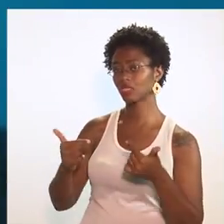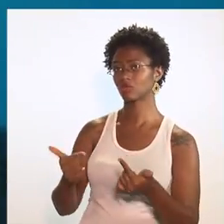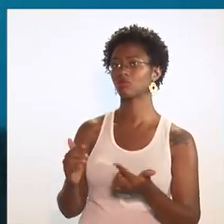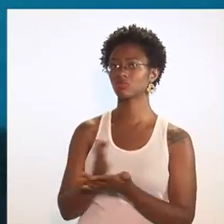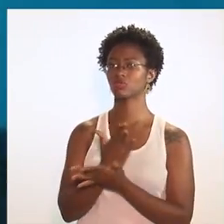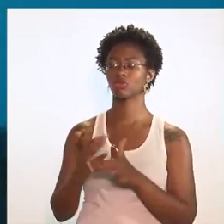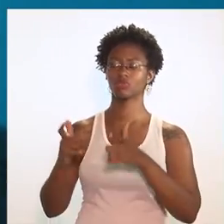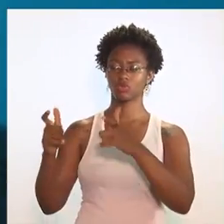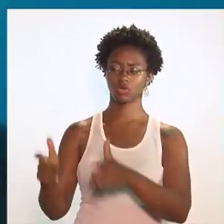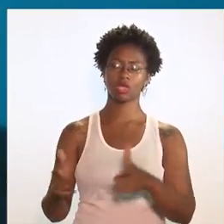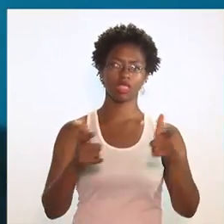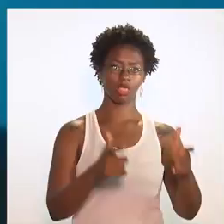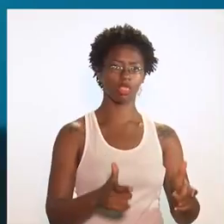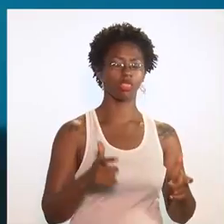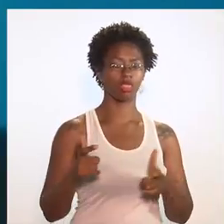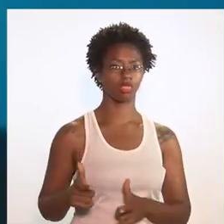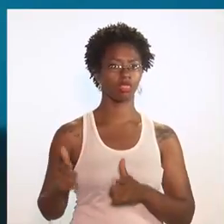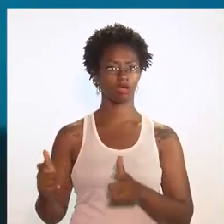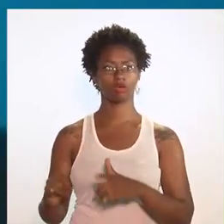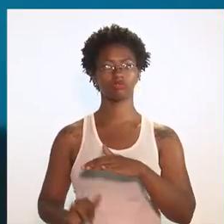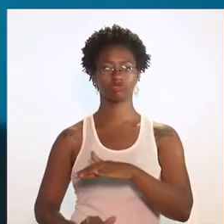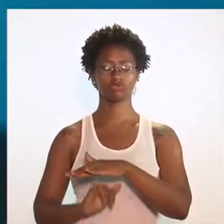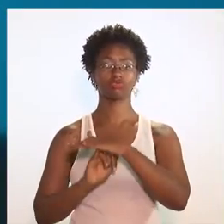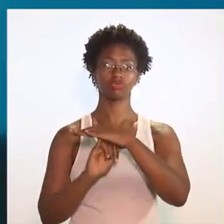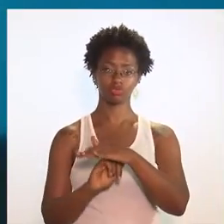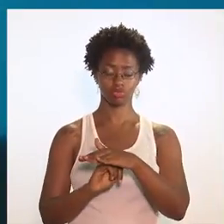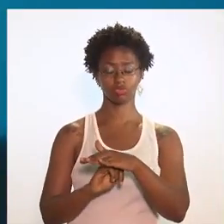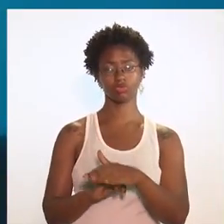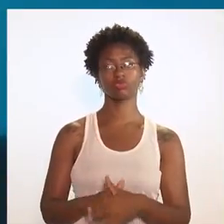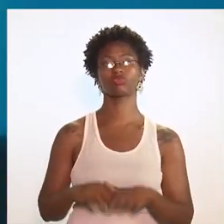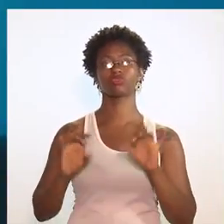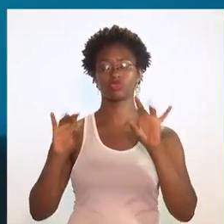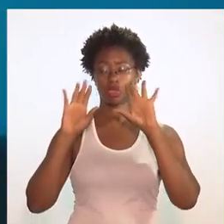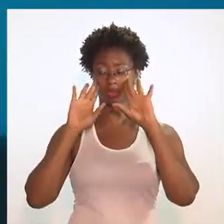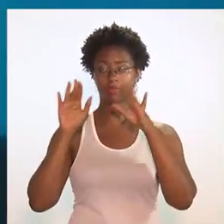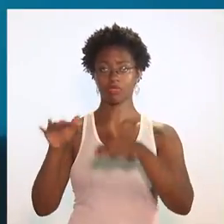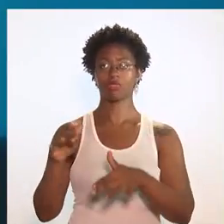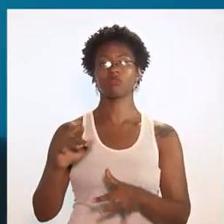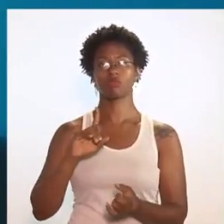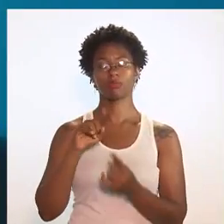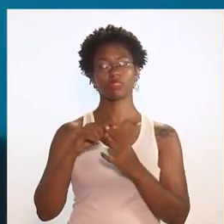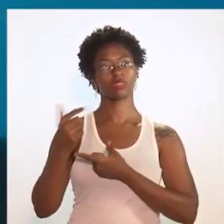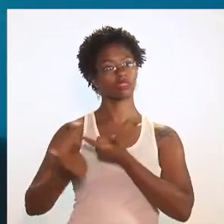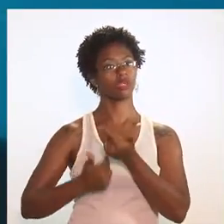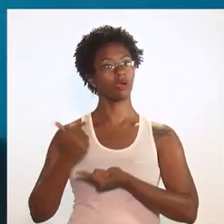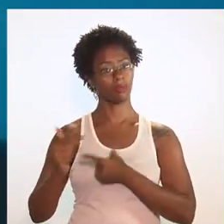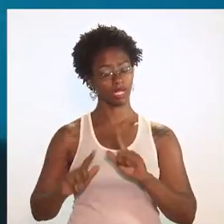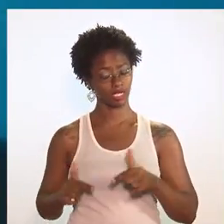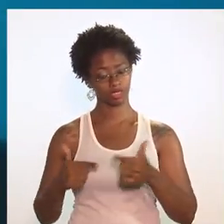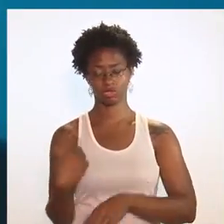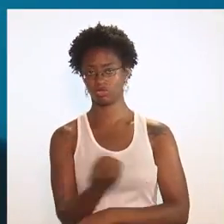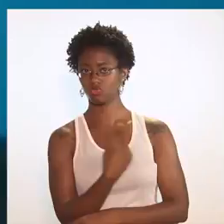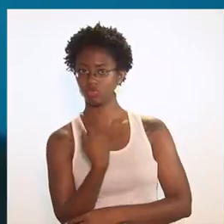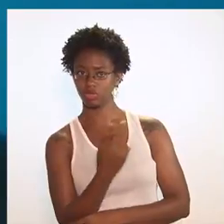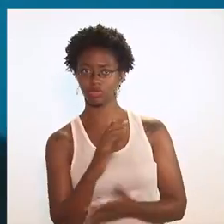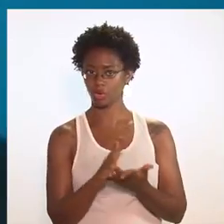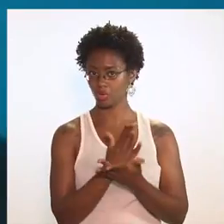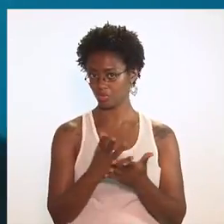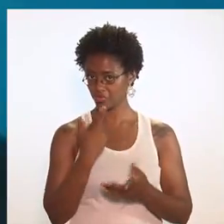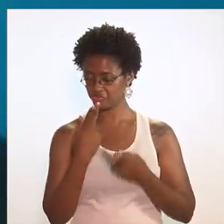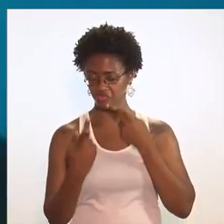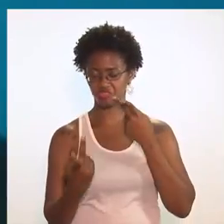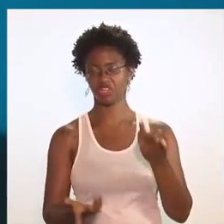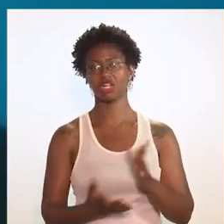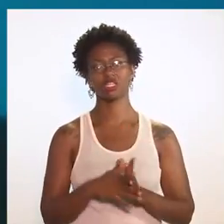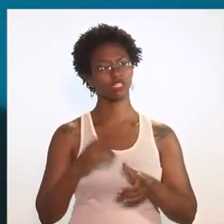como instituto. Especificamente em relação à questão de trabalho, a gente tem algumas ações. Vou